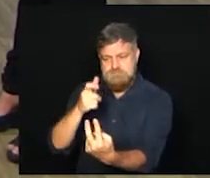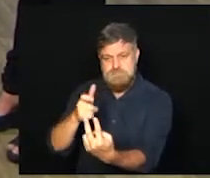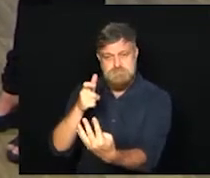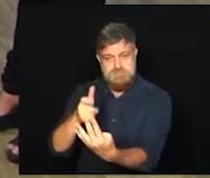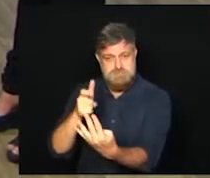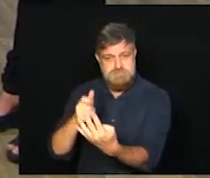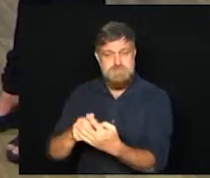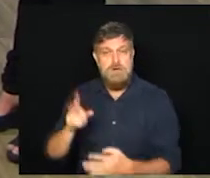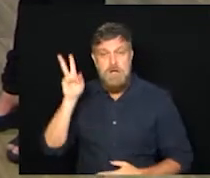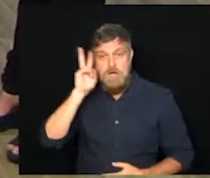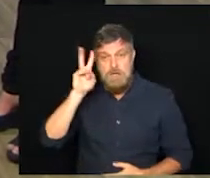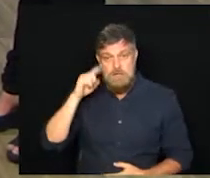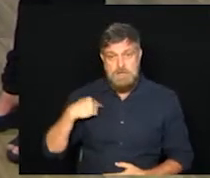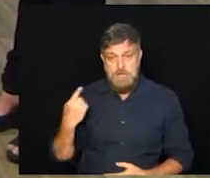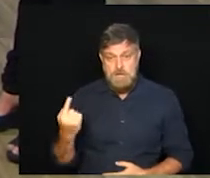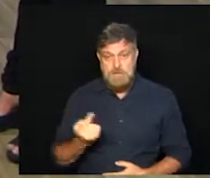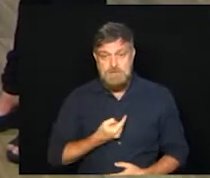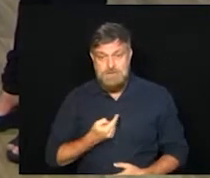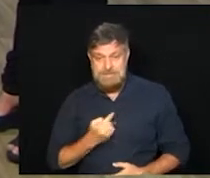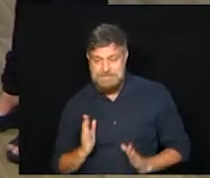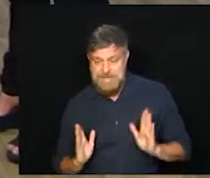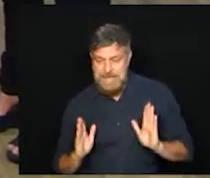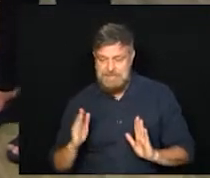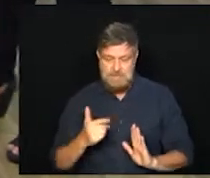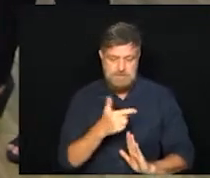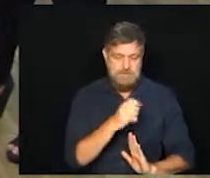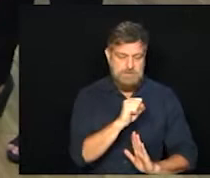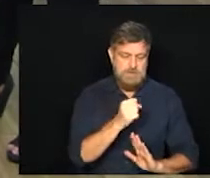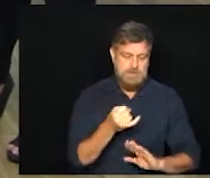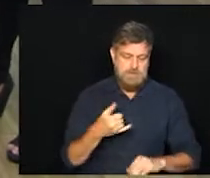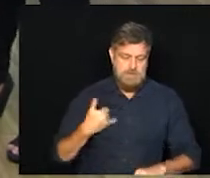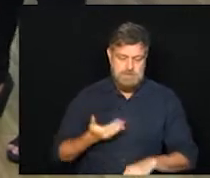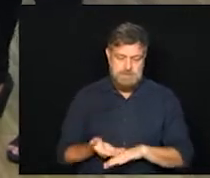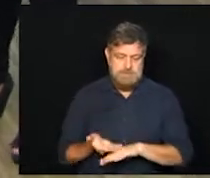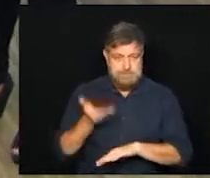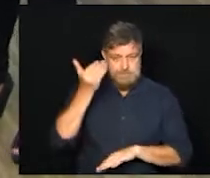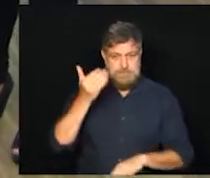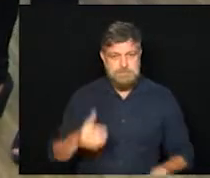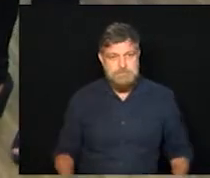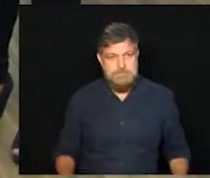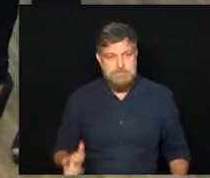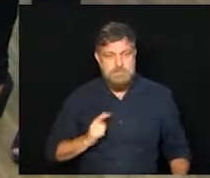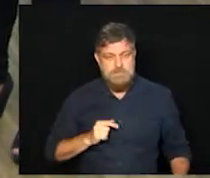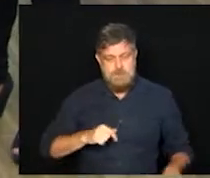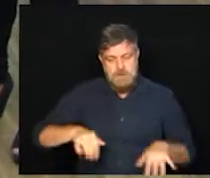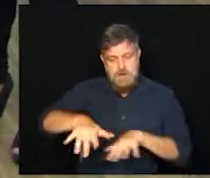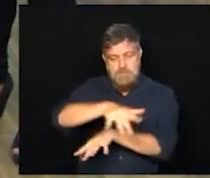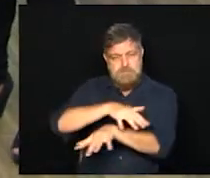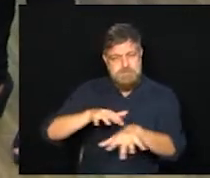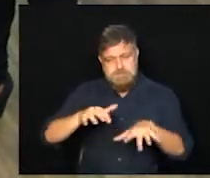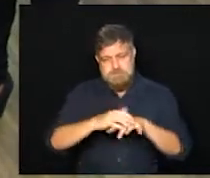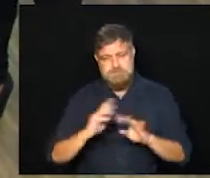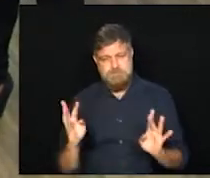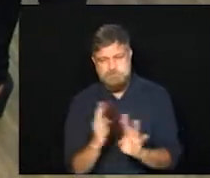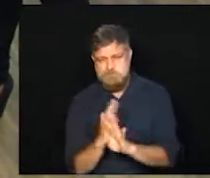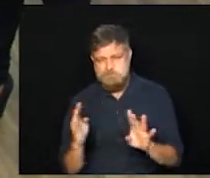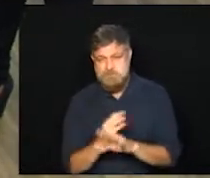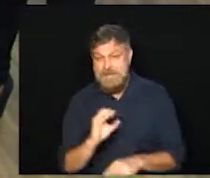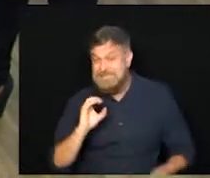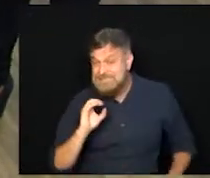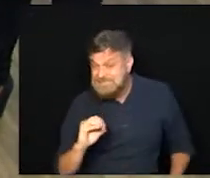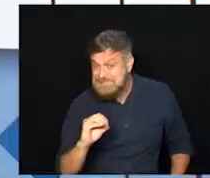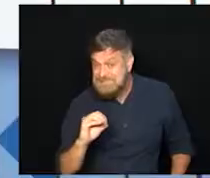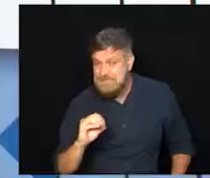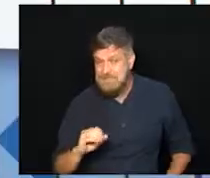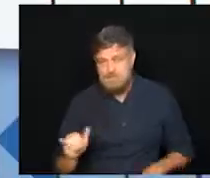que, neste momento, nós estamos na faixa etária dos 28 anos. Operação Aglomeração Zero aqui na cidade de Campinas.